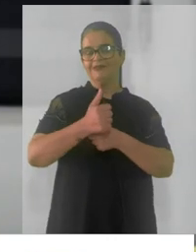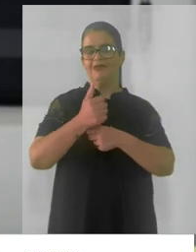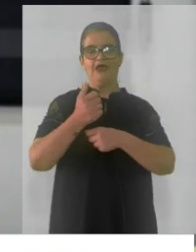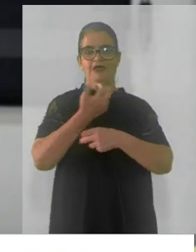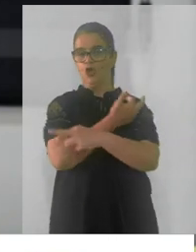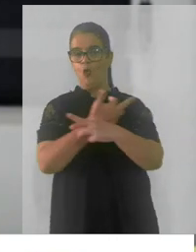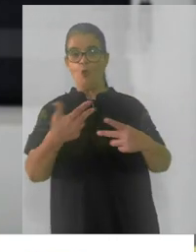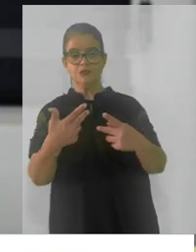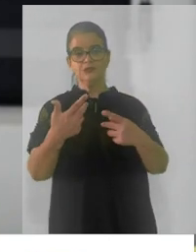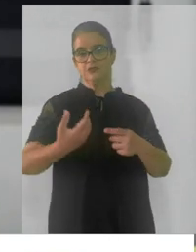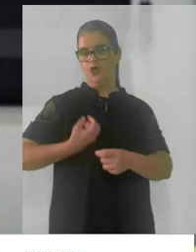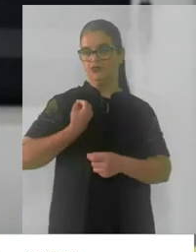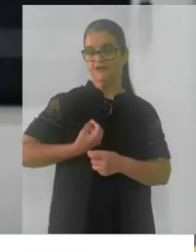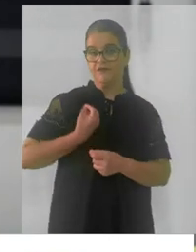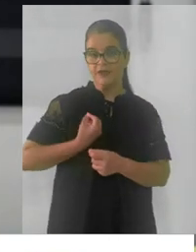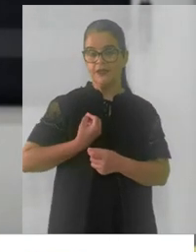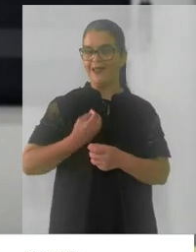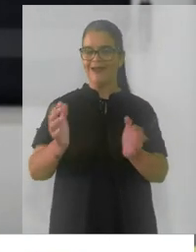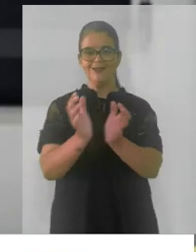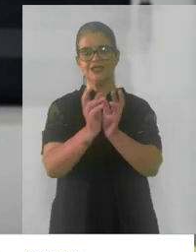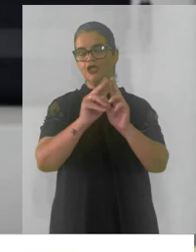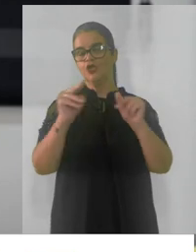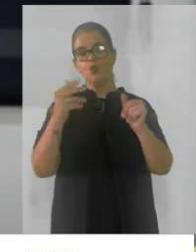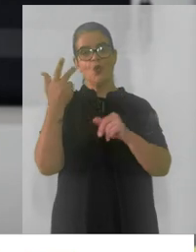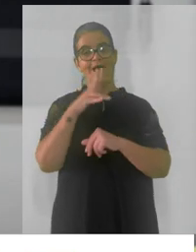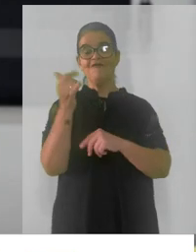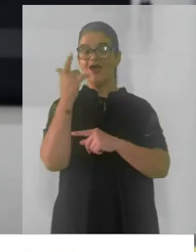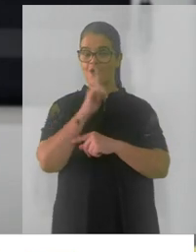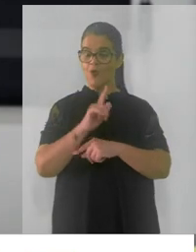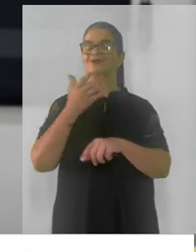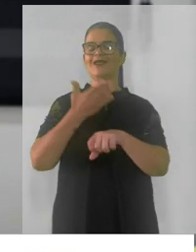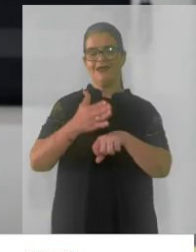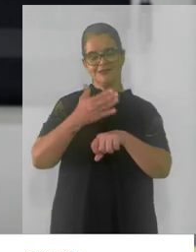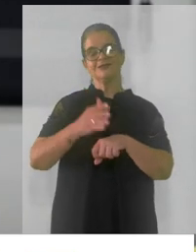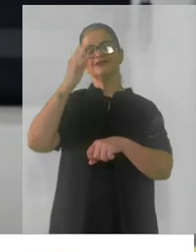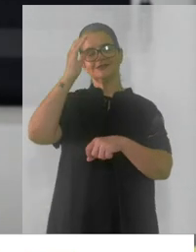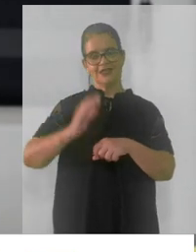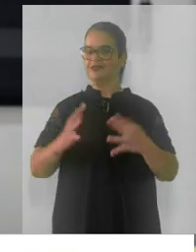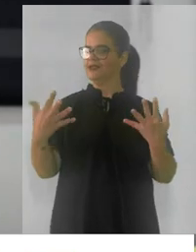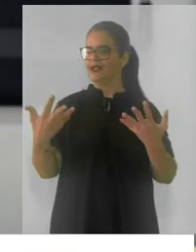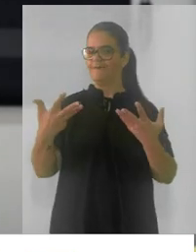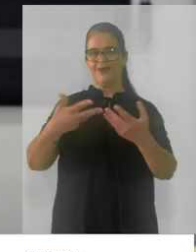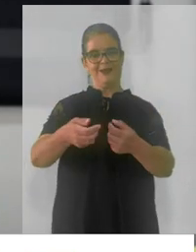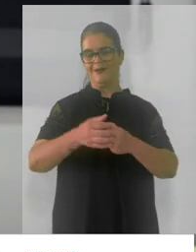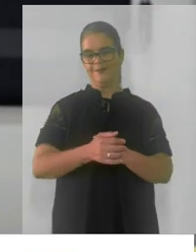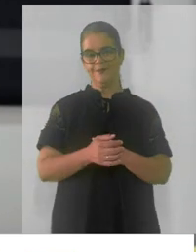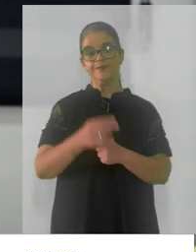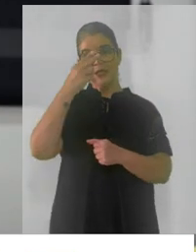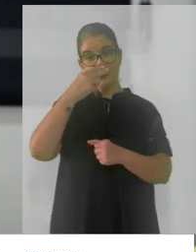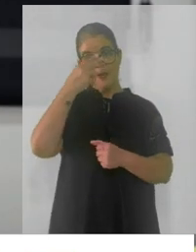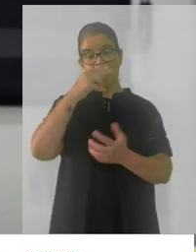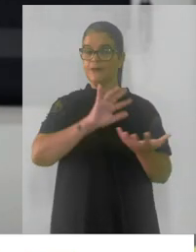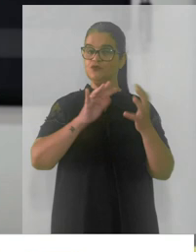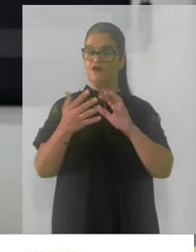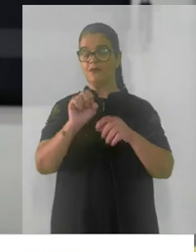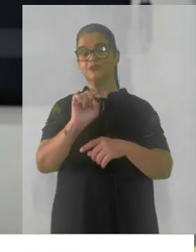de vida, esse grupo nunca vai conseguir exercer a sua cidadania plena. Da mesma forma,